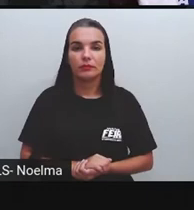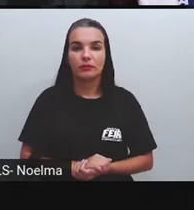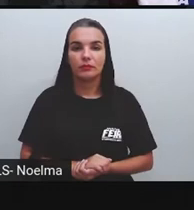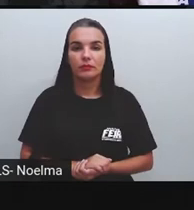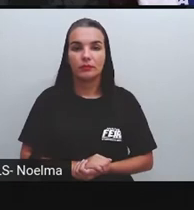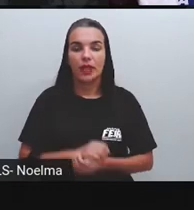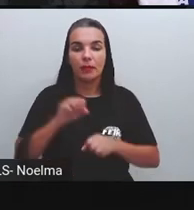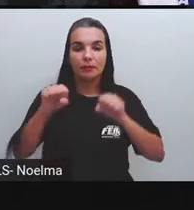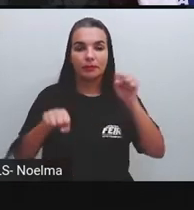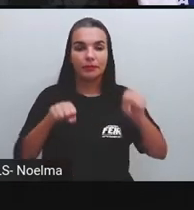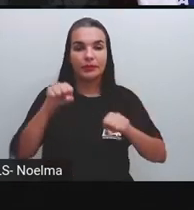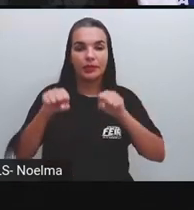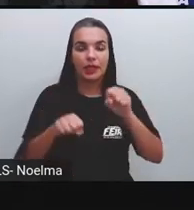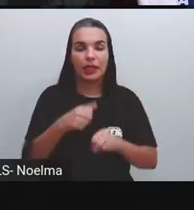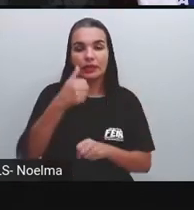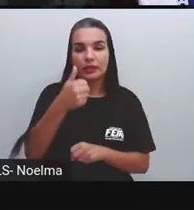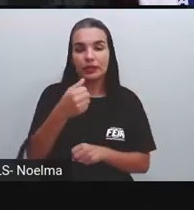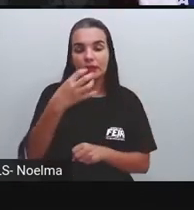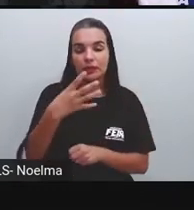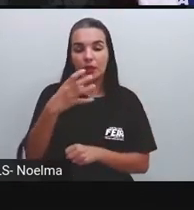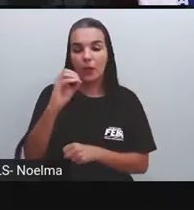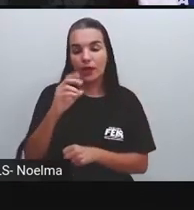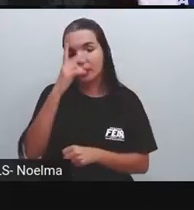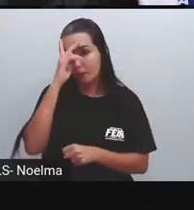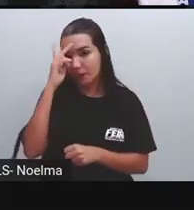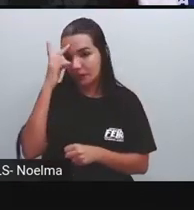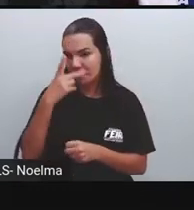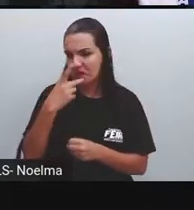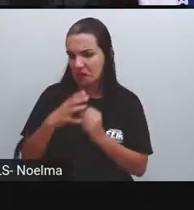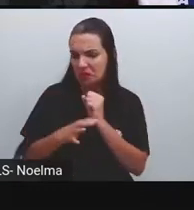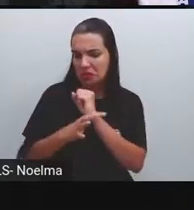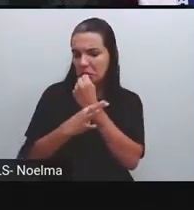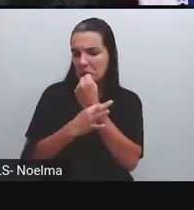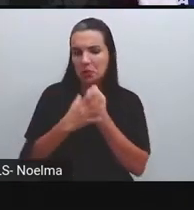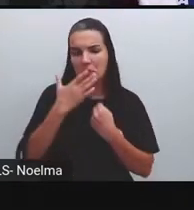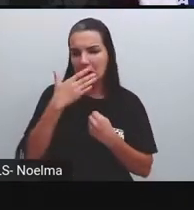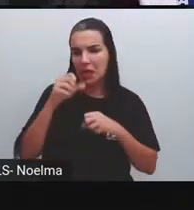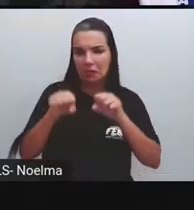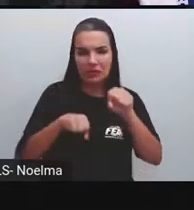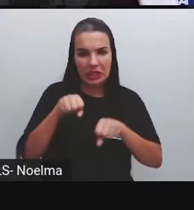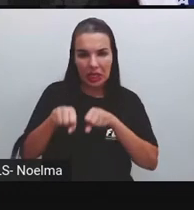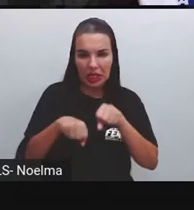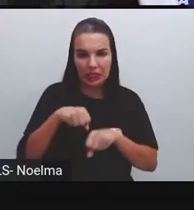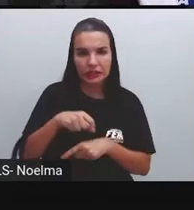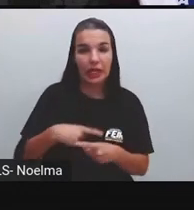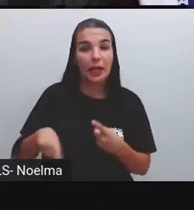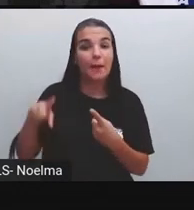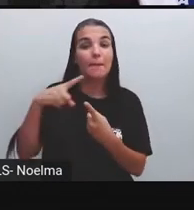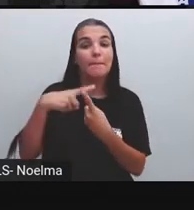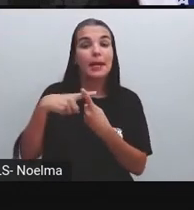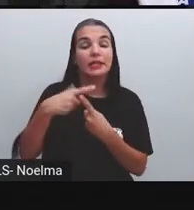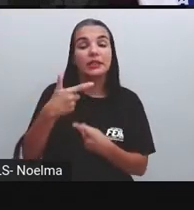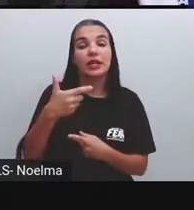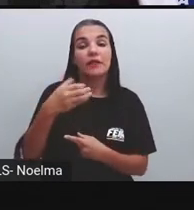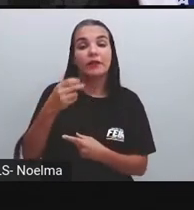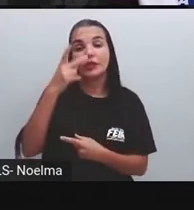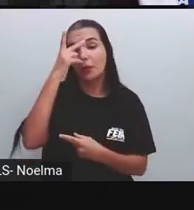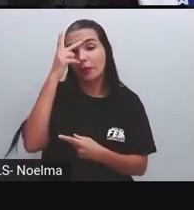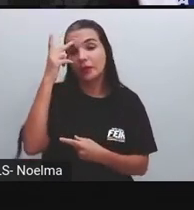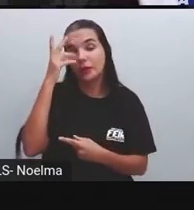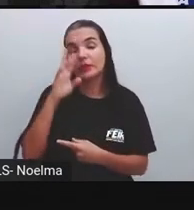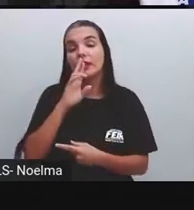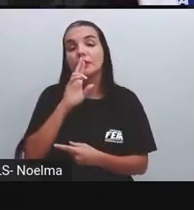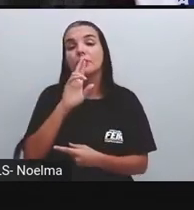mais bicicleta. 140 pessoas responderam que era bicicleta e mais mais 20 pessoas